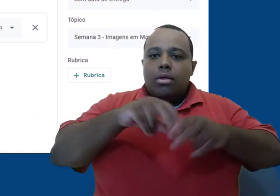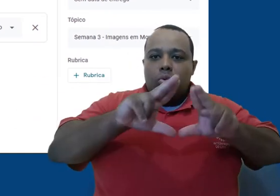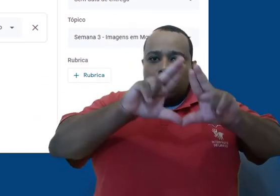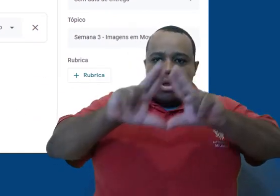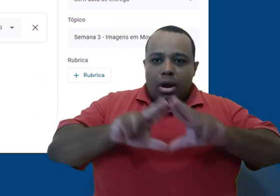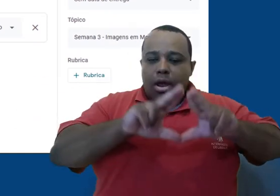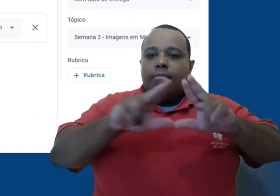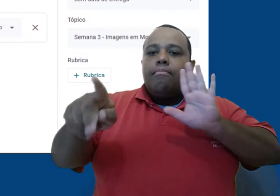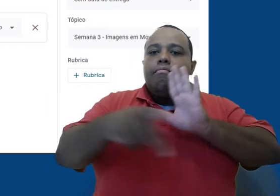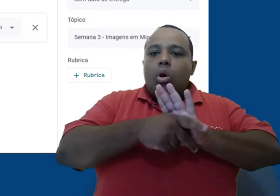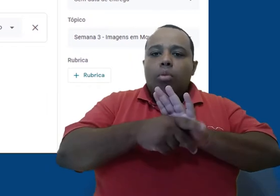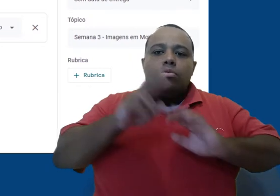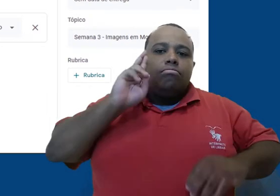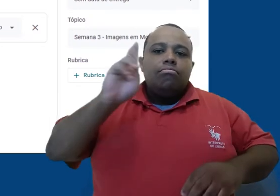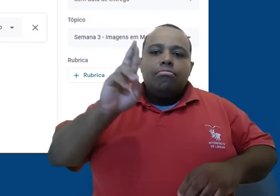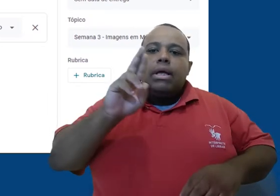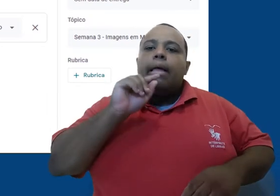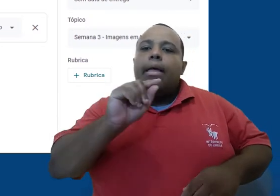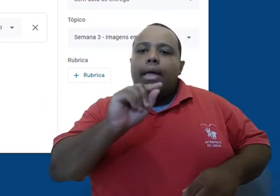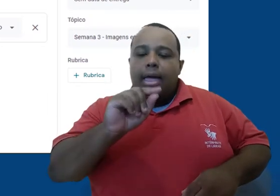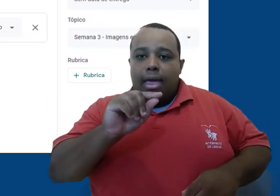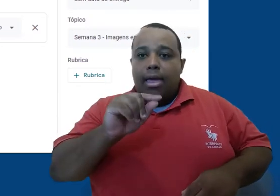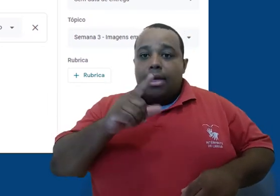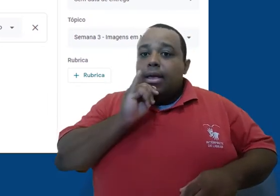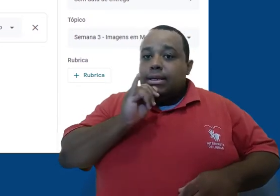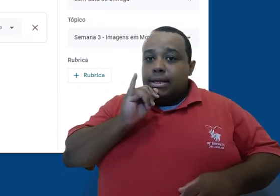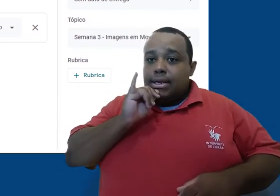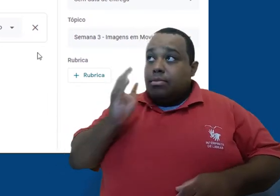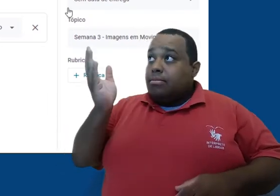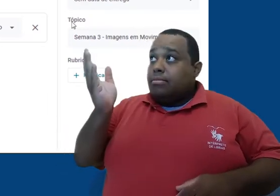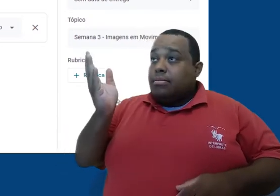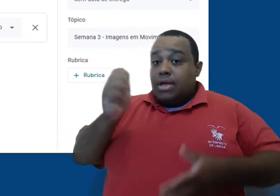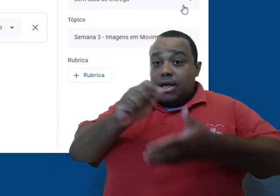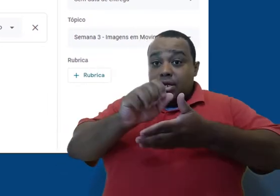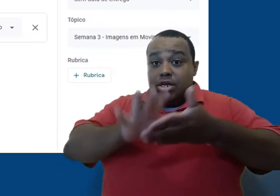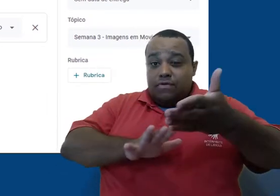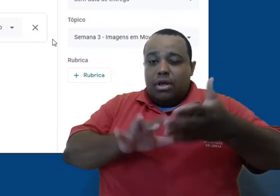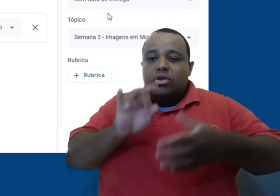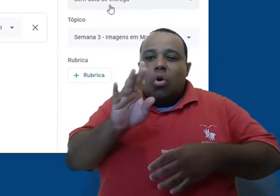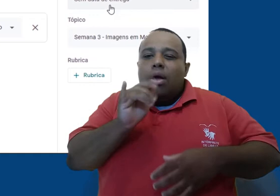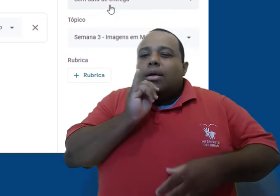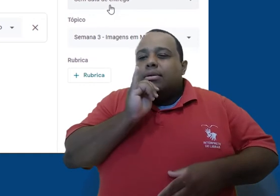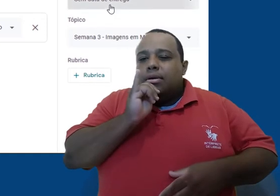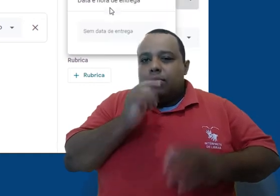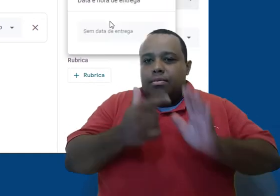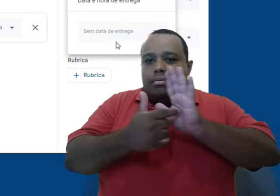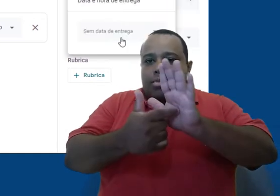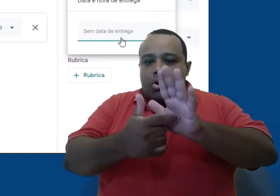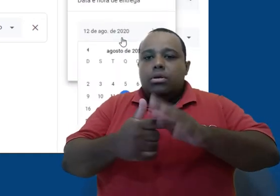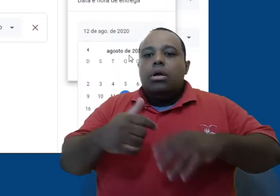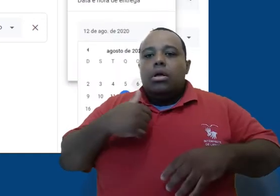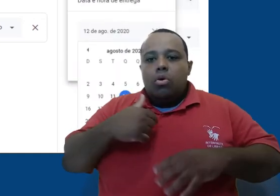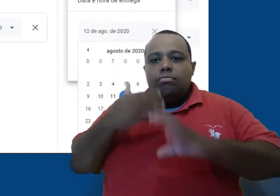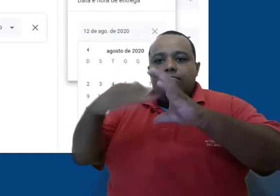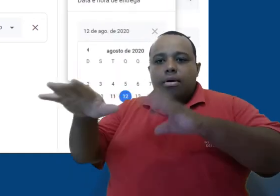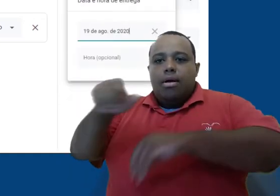editá-lo. Já deixei uma atividade aqui pré-preparada com o título de atividade 5, análise fílmica, apenas como demonstração. Se eu